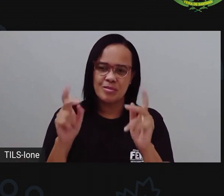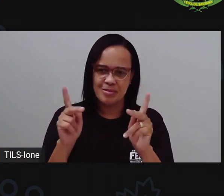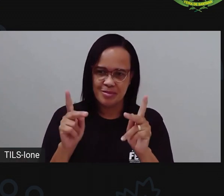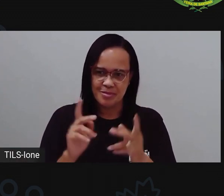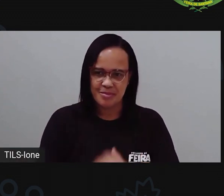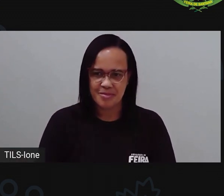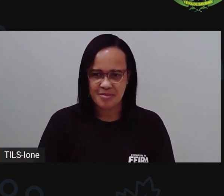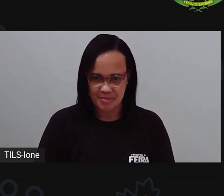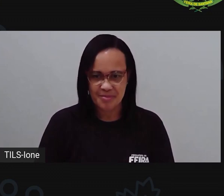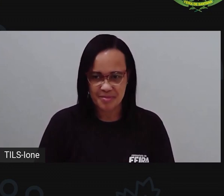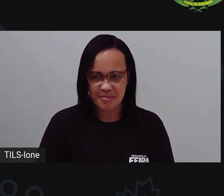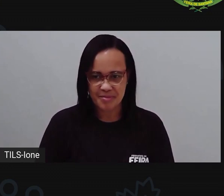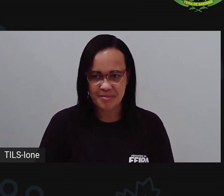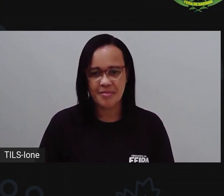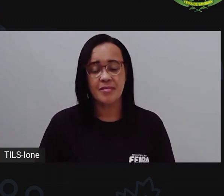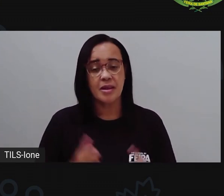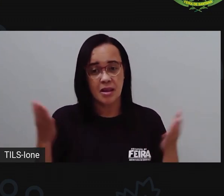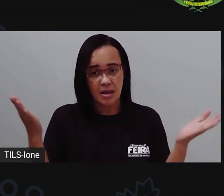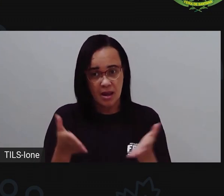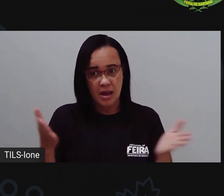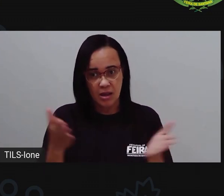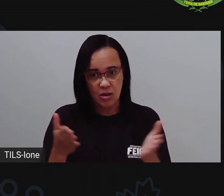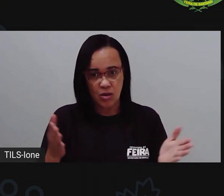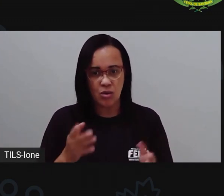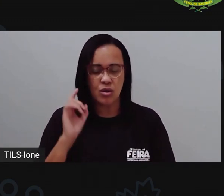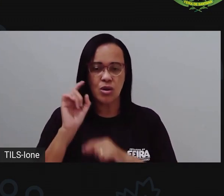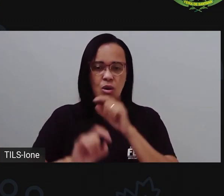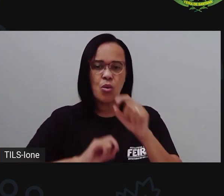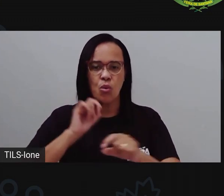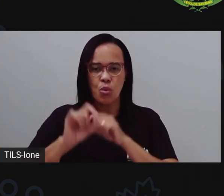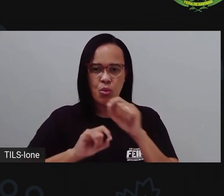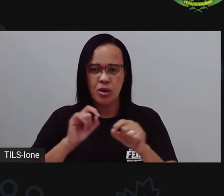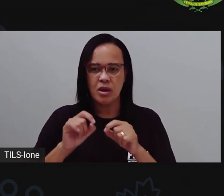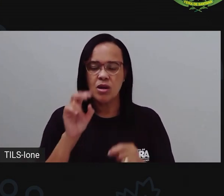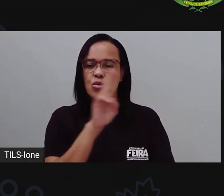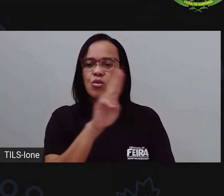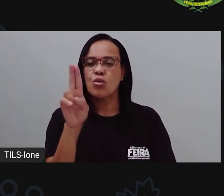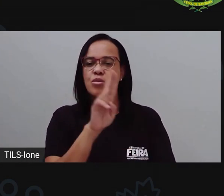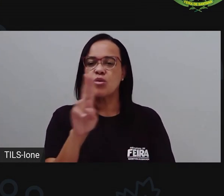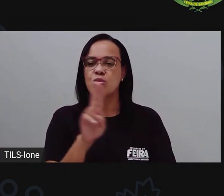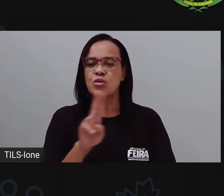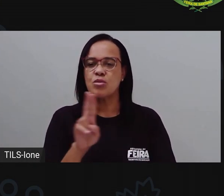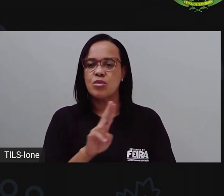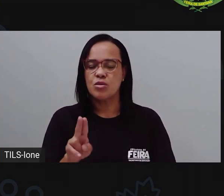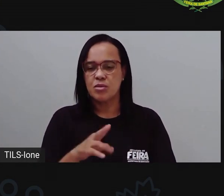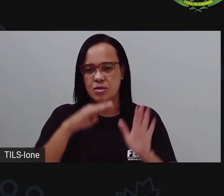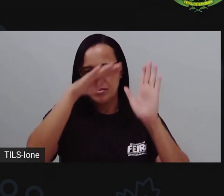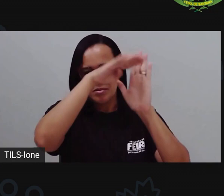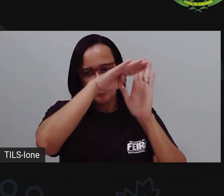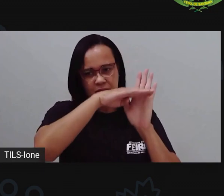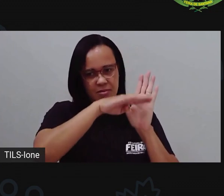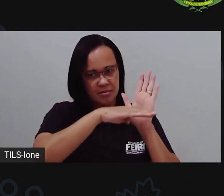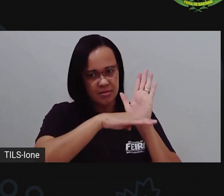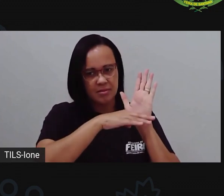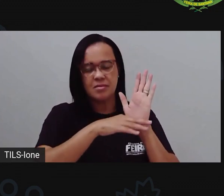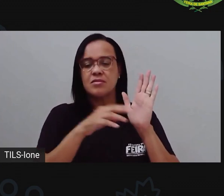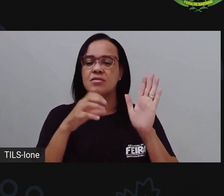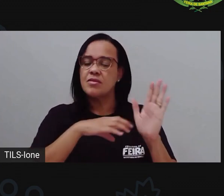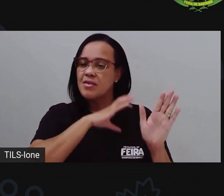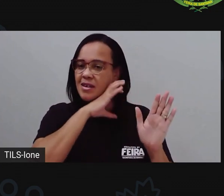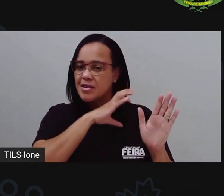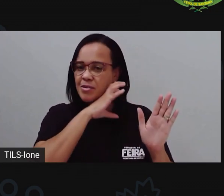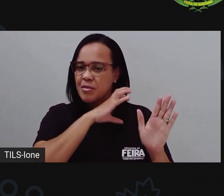E agora, ó. A gente vai listar rapidamente aqui o nome dos animais. Só pra vocês verem, tá certo? Eles escritos